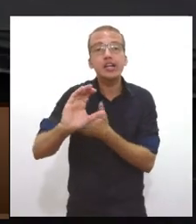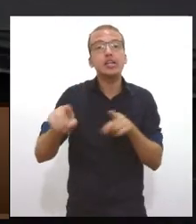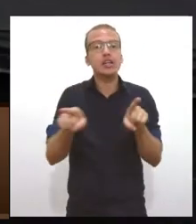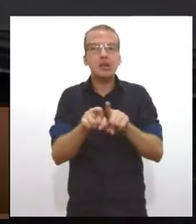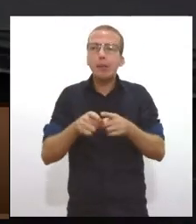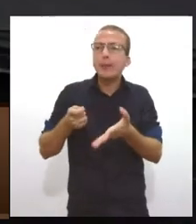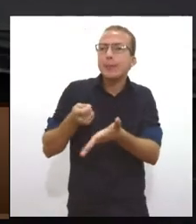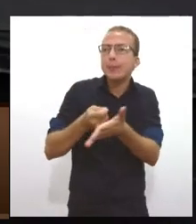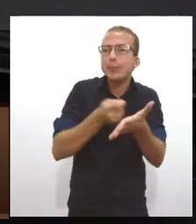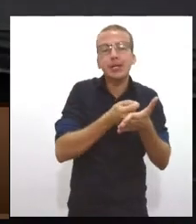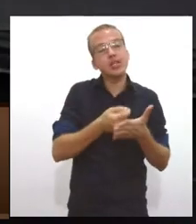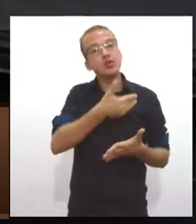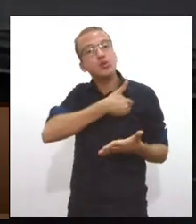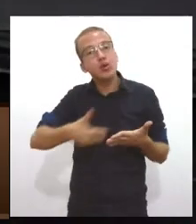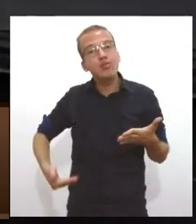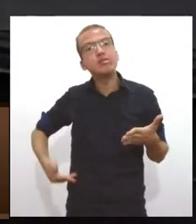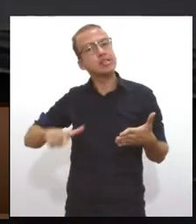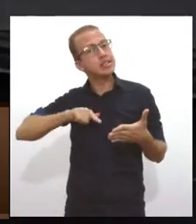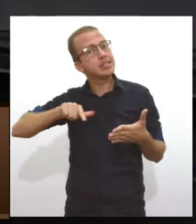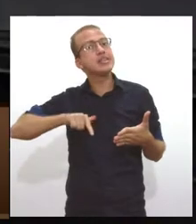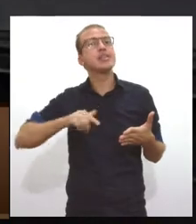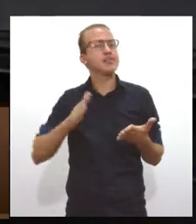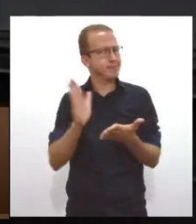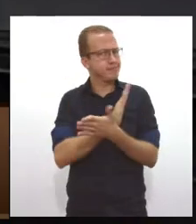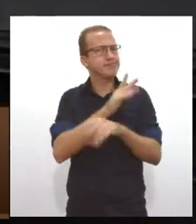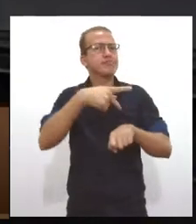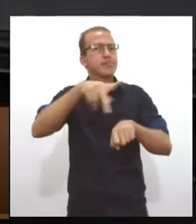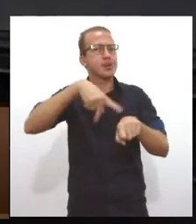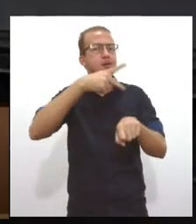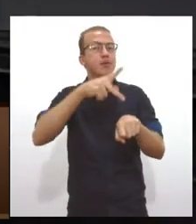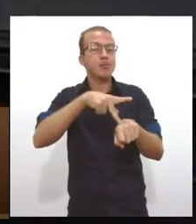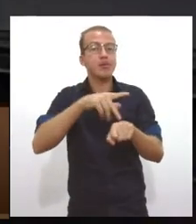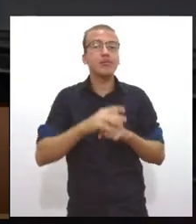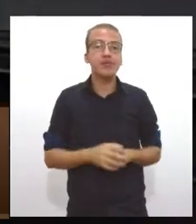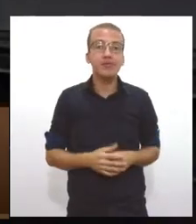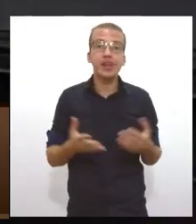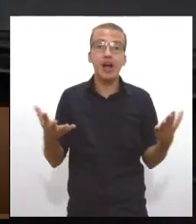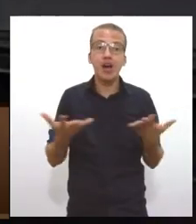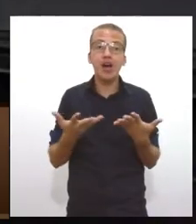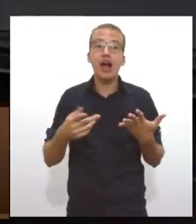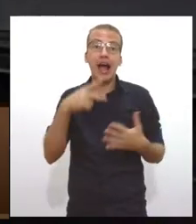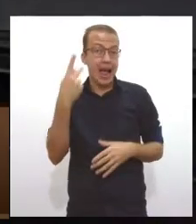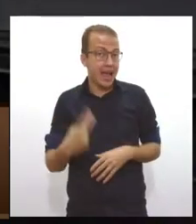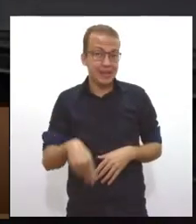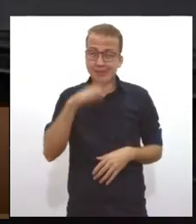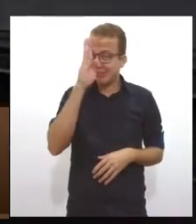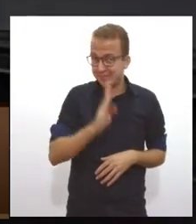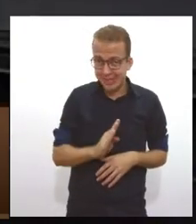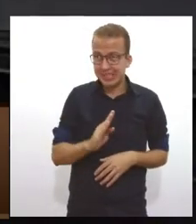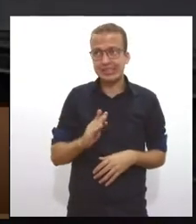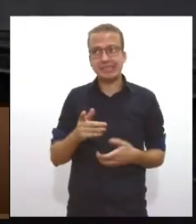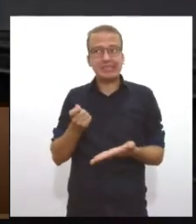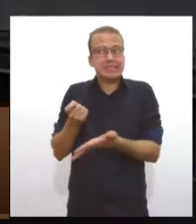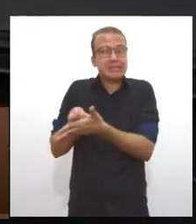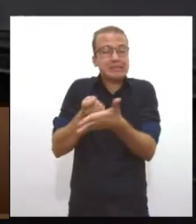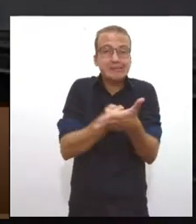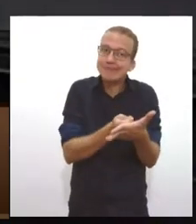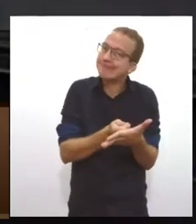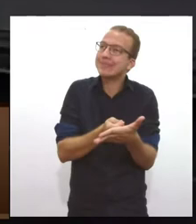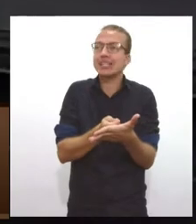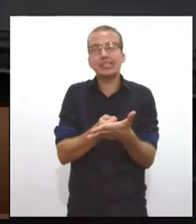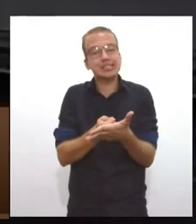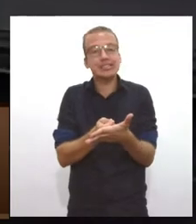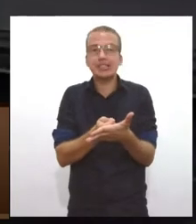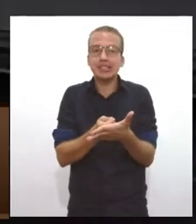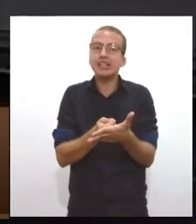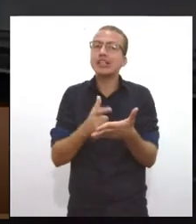não ser ainda uma demanda forte da nossa sociedade brasileira, mas é dos nossos clientes